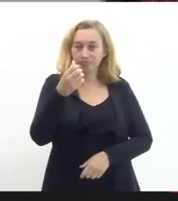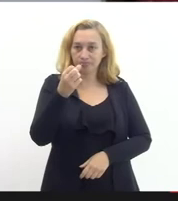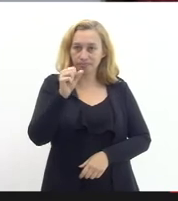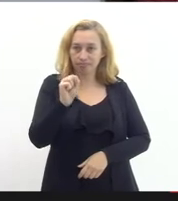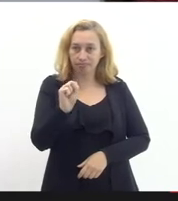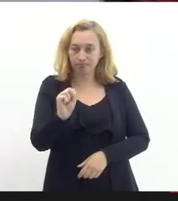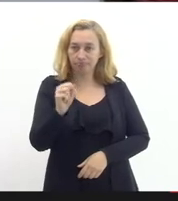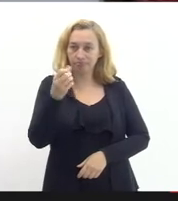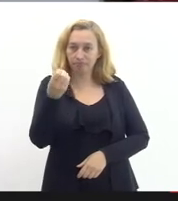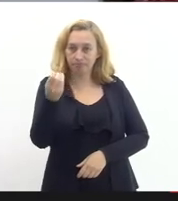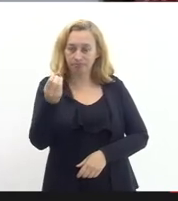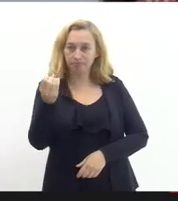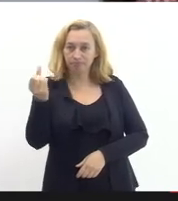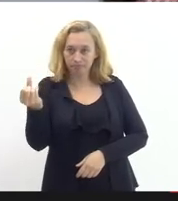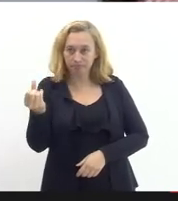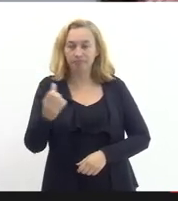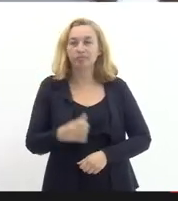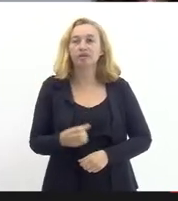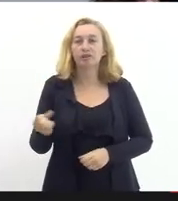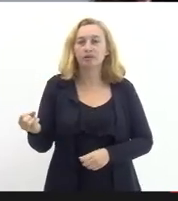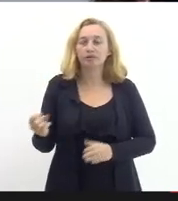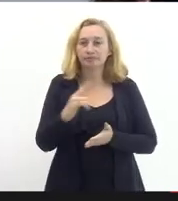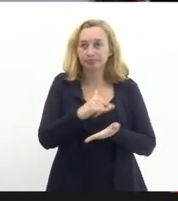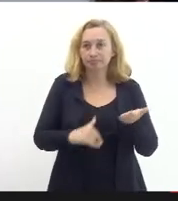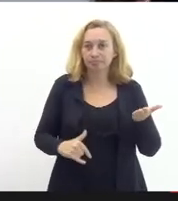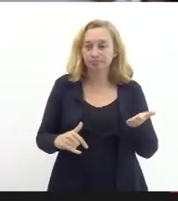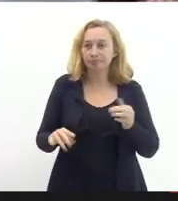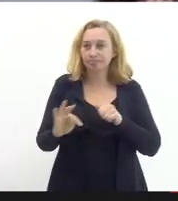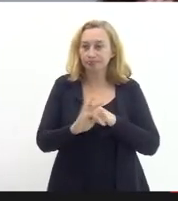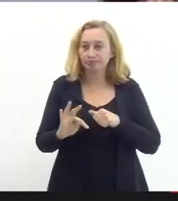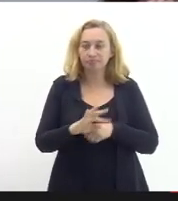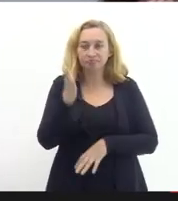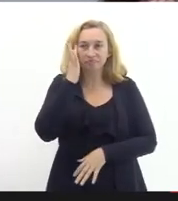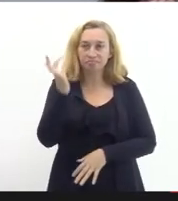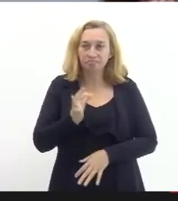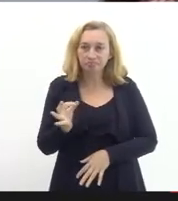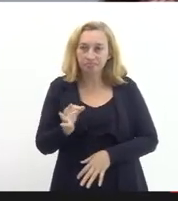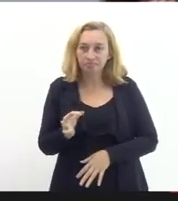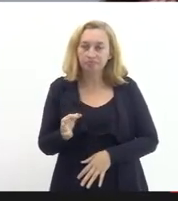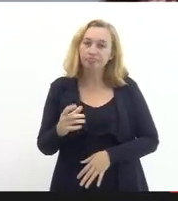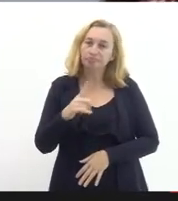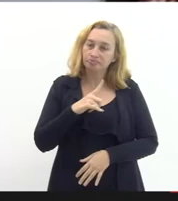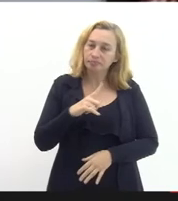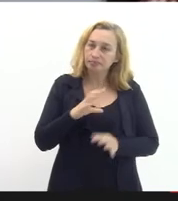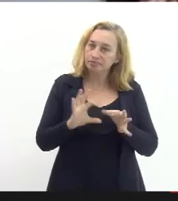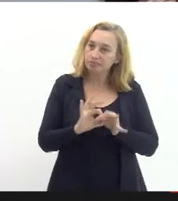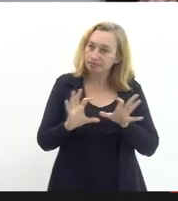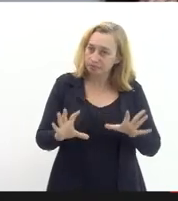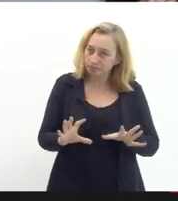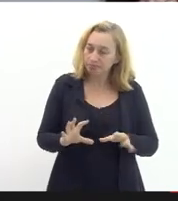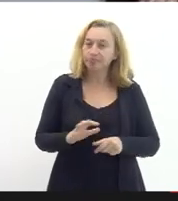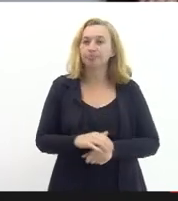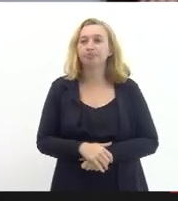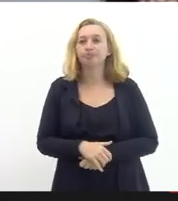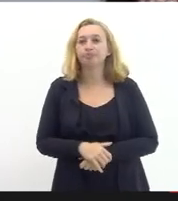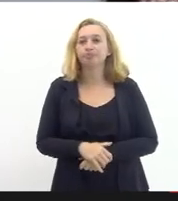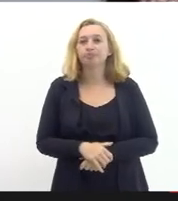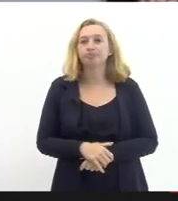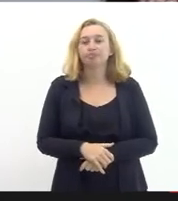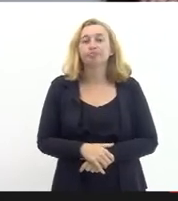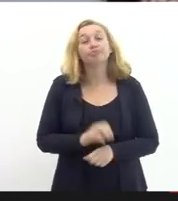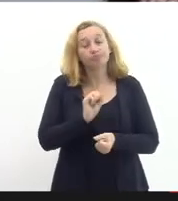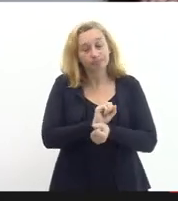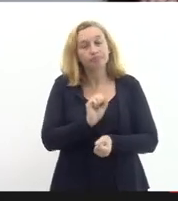seguindo nessa nota técnica nós não sabemos ainda se nós teremos autorização para a convocação dessa totalidade da SEDUC